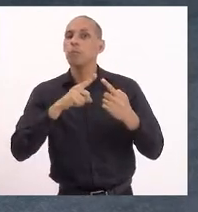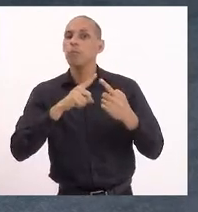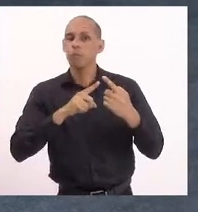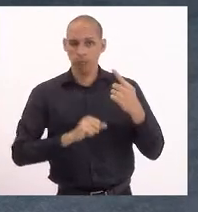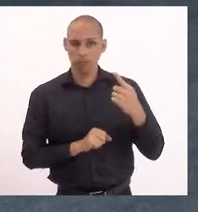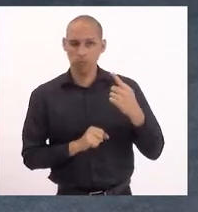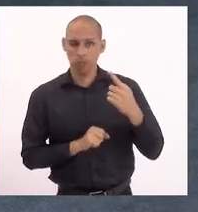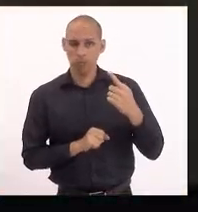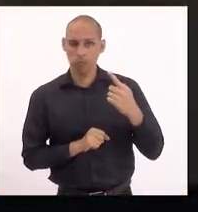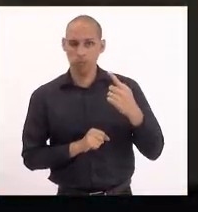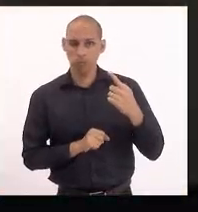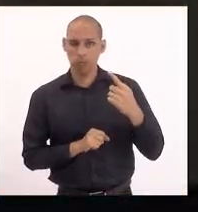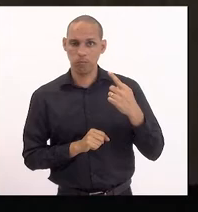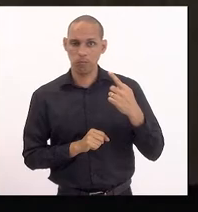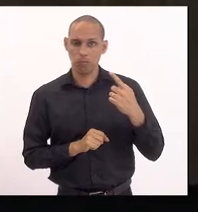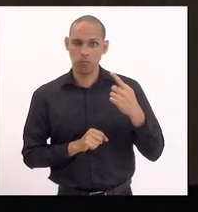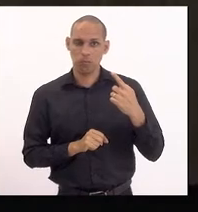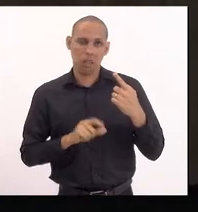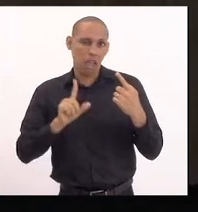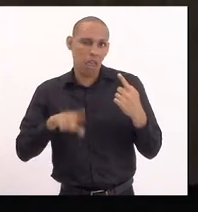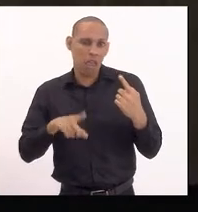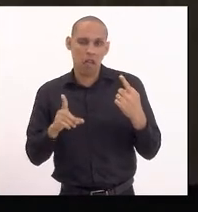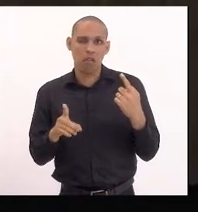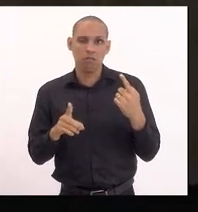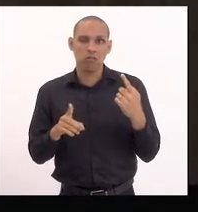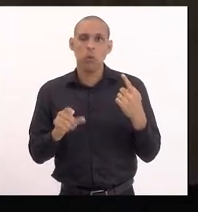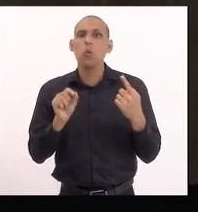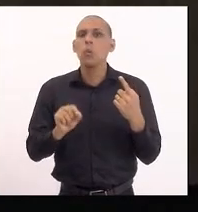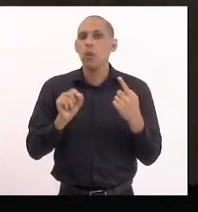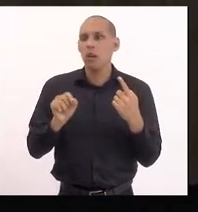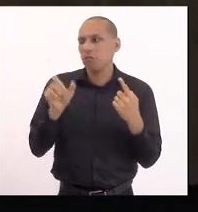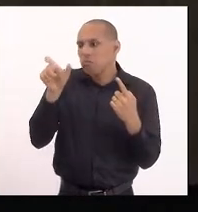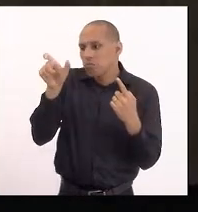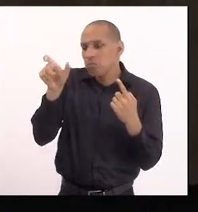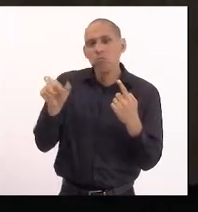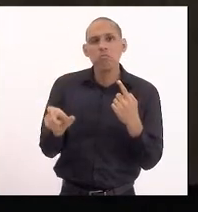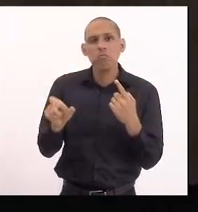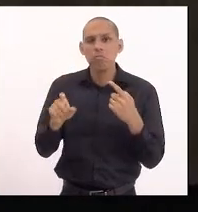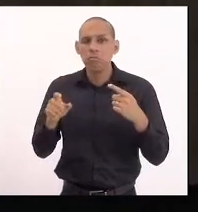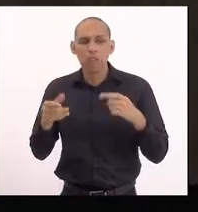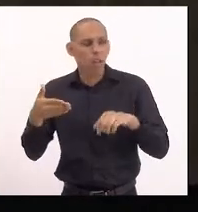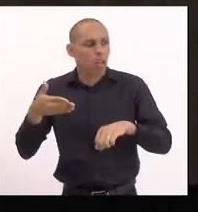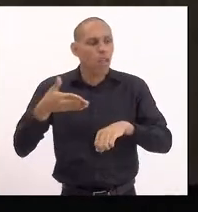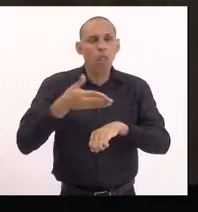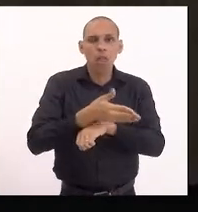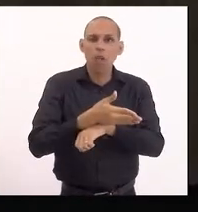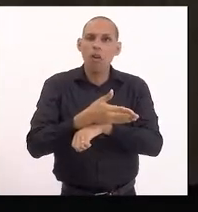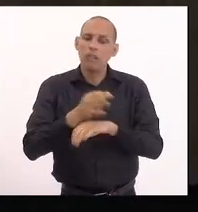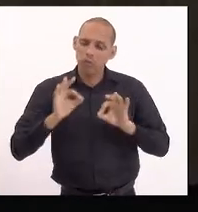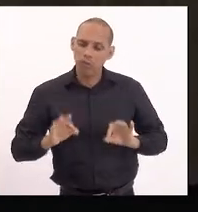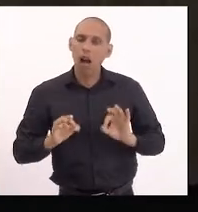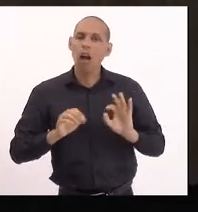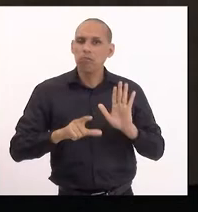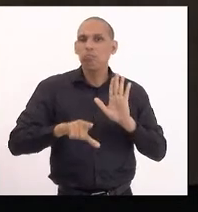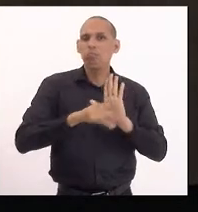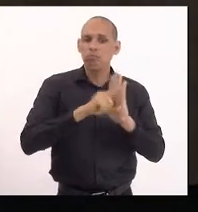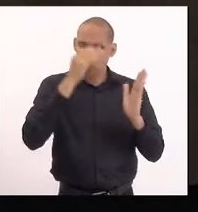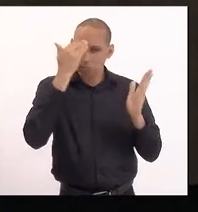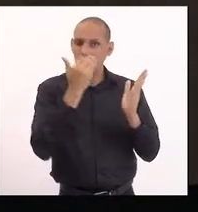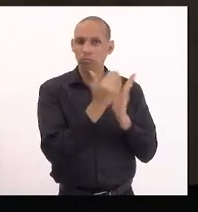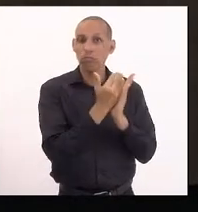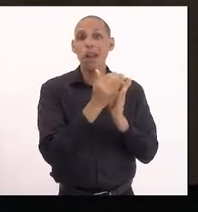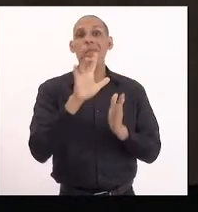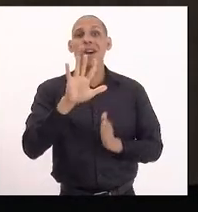que é o desejável que entrou legalmente e o refugiado.